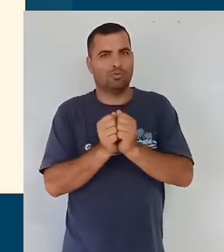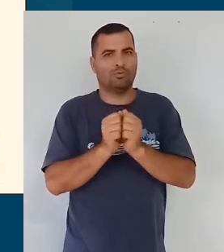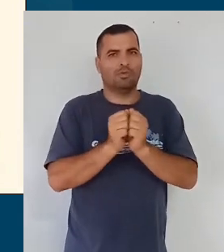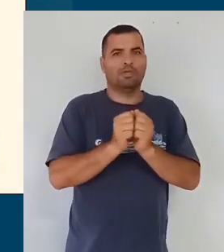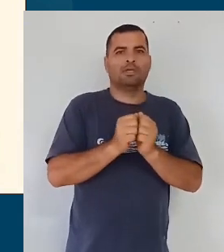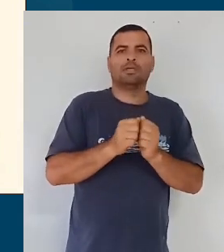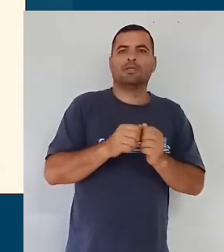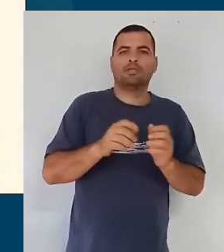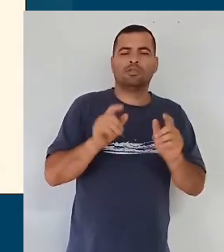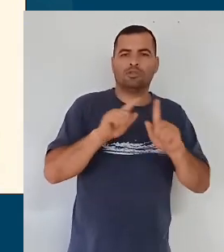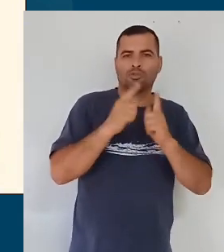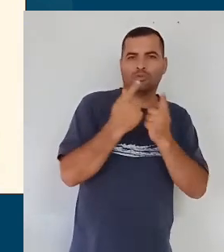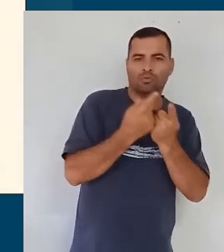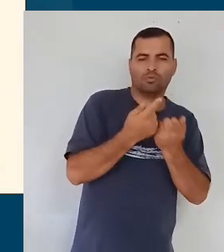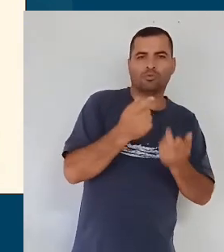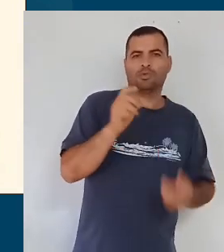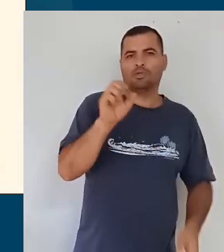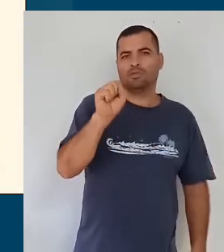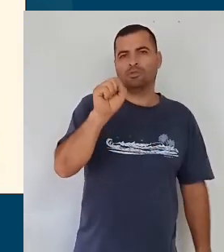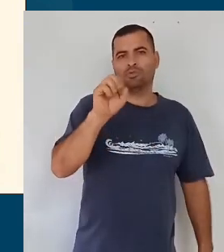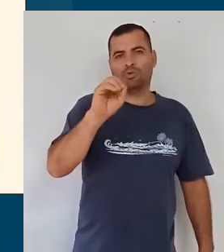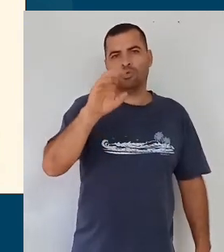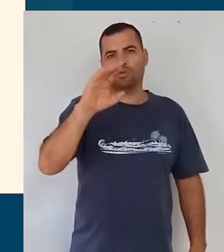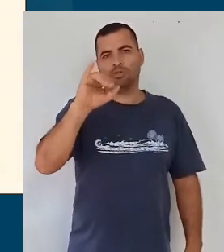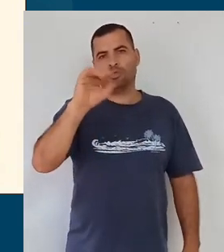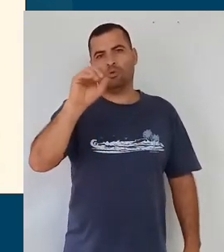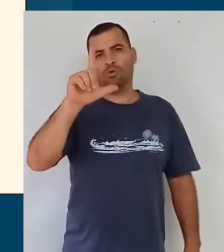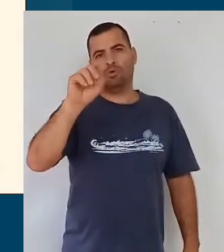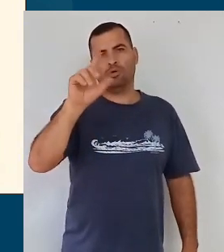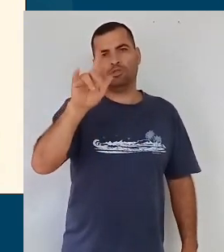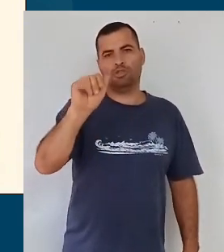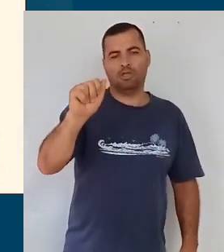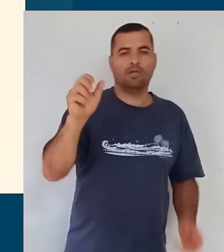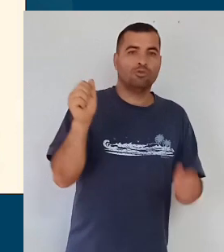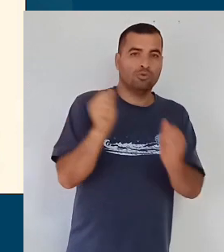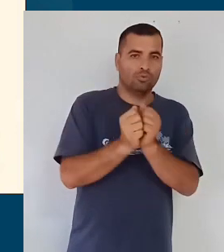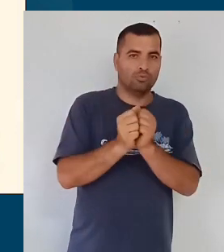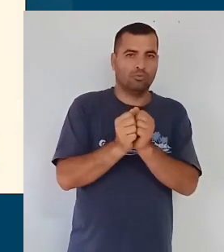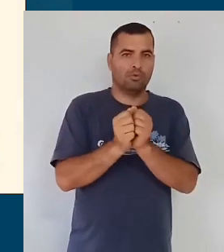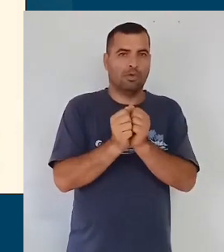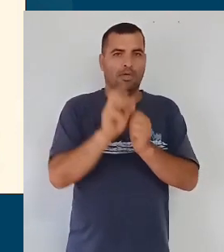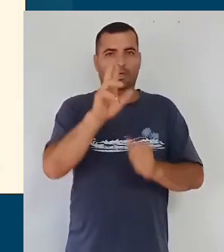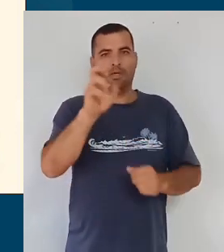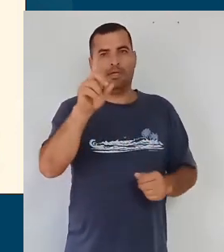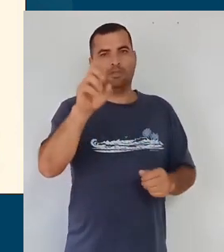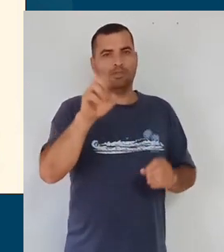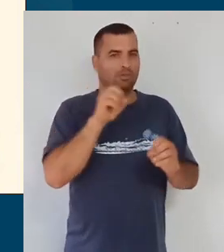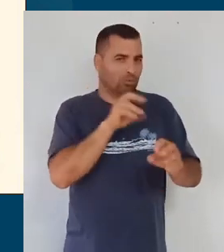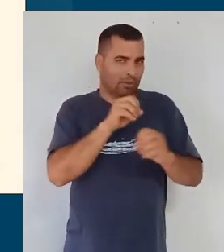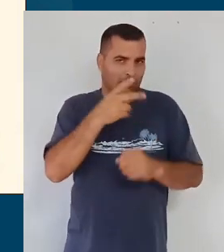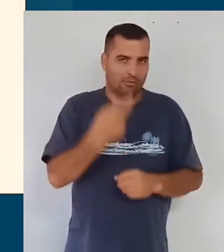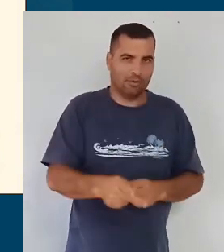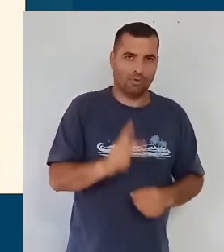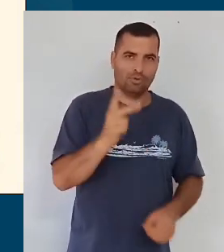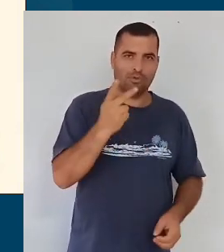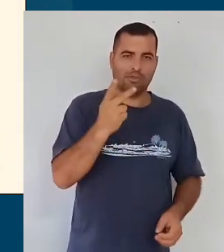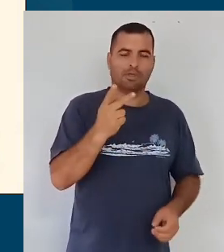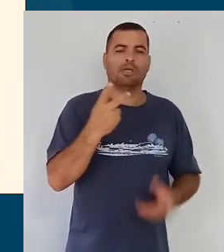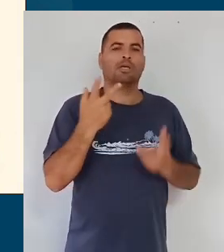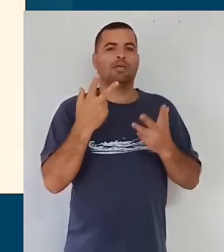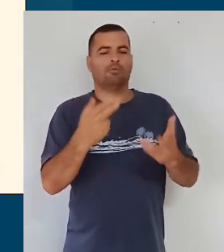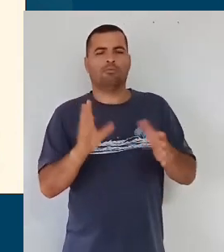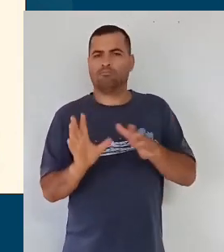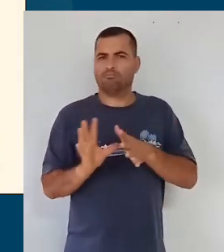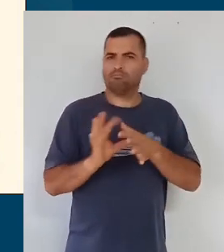de Sociologia, com a rede. Na verdade, foram elas que fizeram essa ponte da gente com a